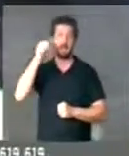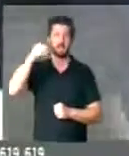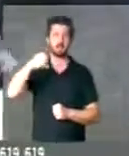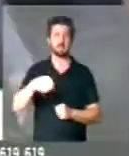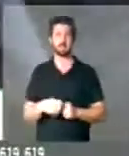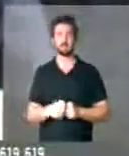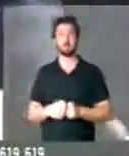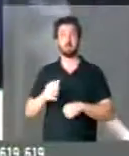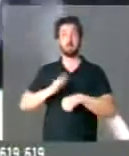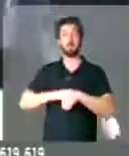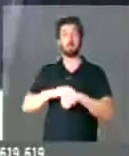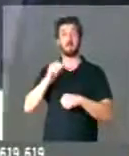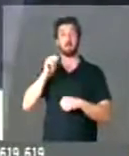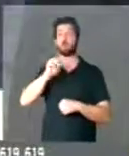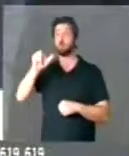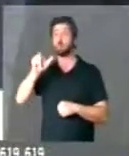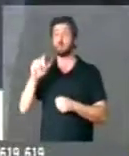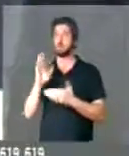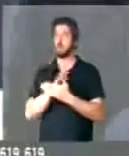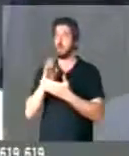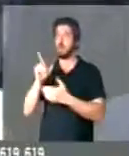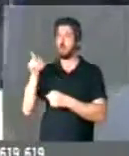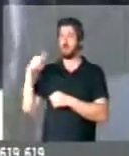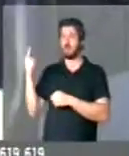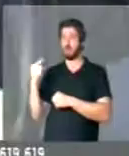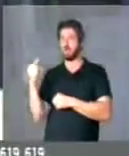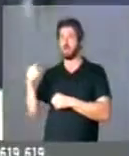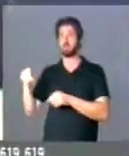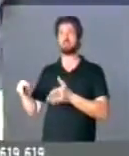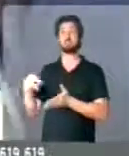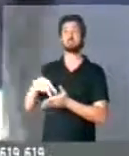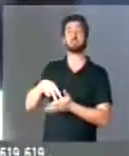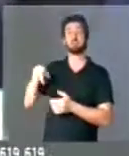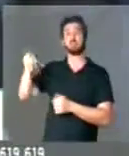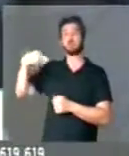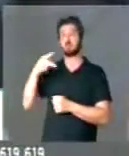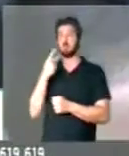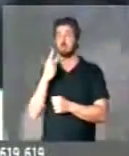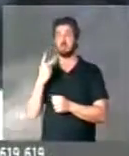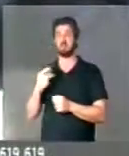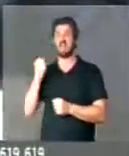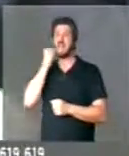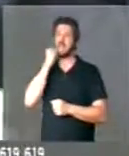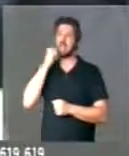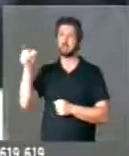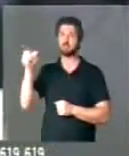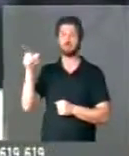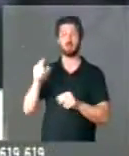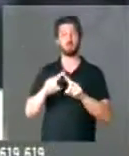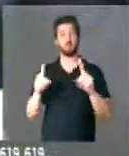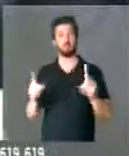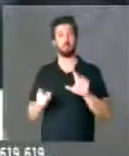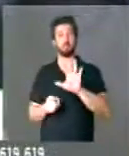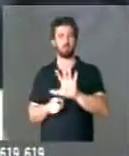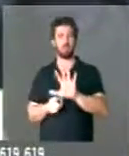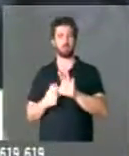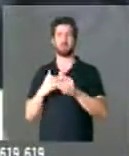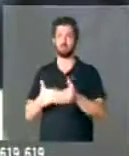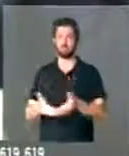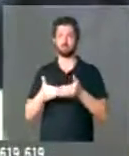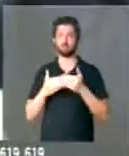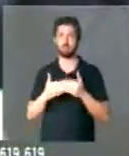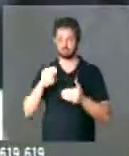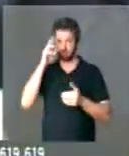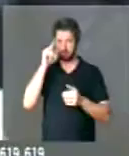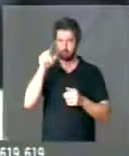muito mais do que alguns que vêm a essa tribuna e são cara de pau. Agora, gostaria de pedir